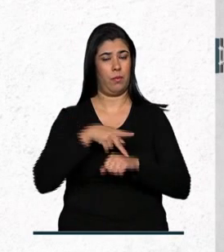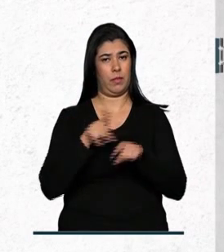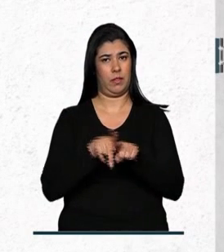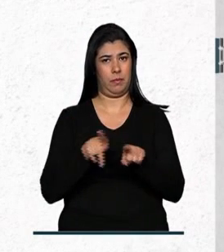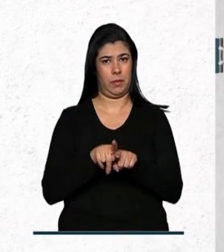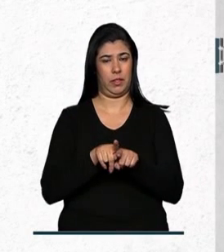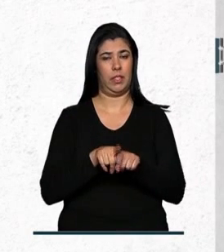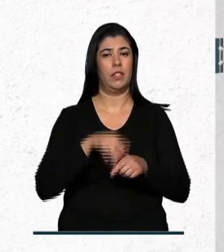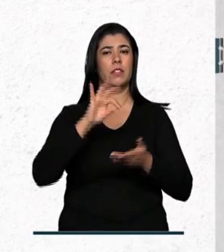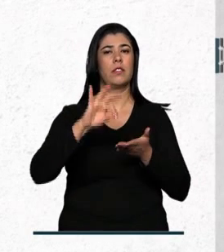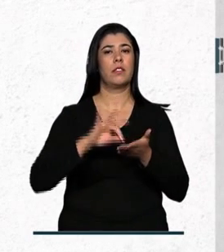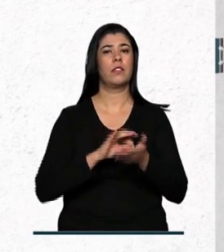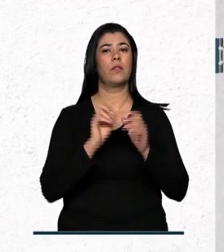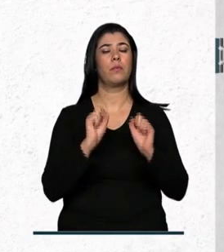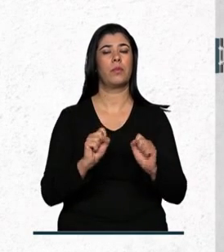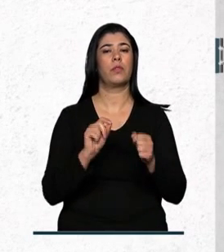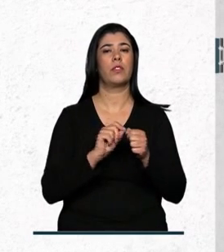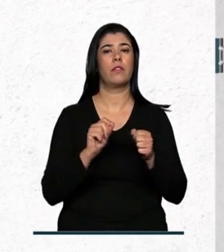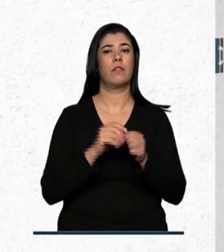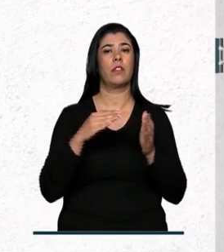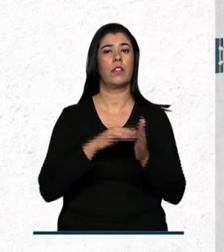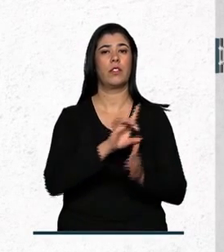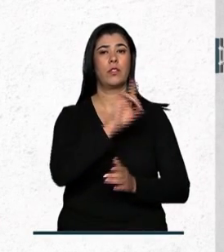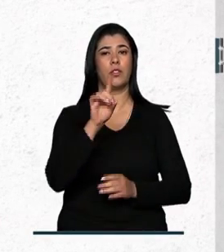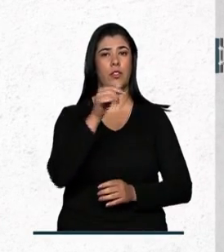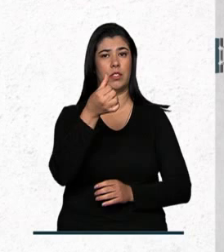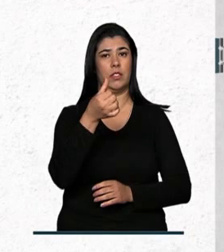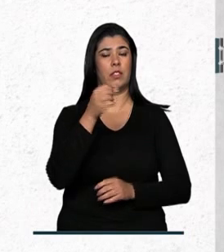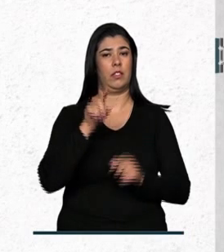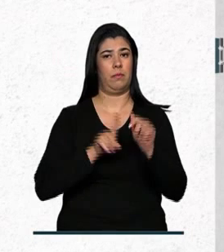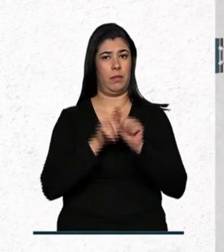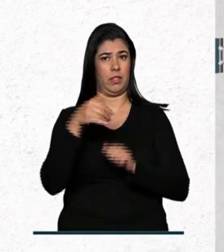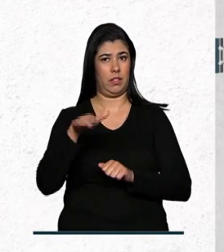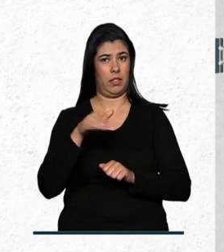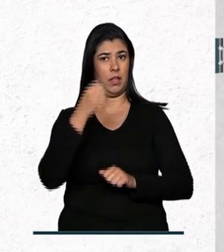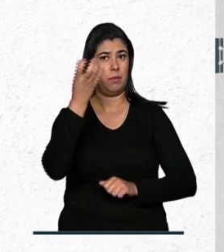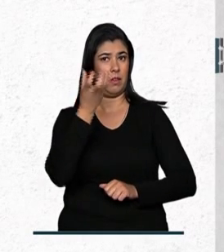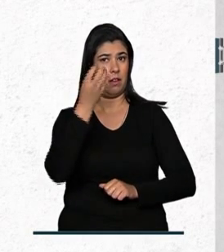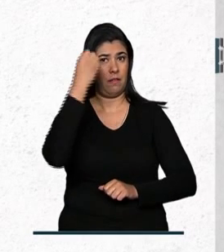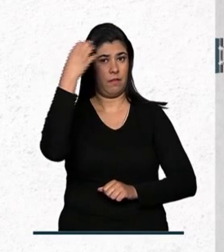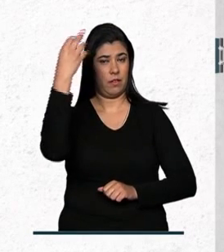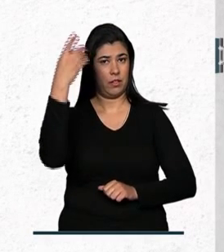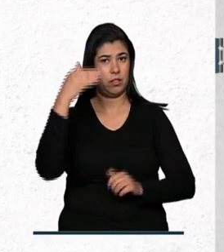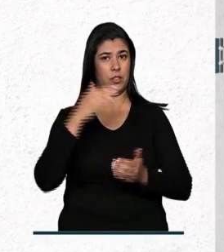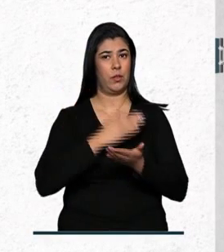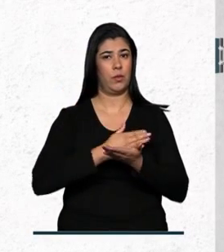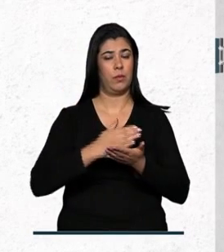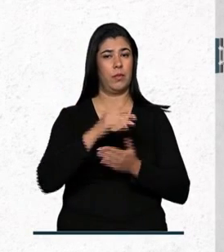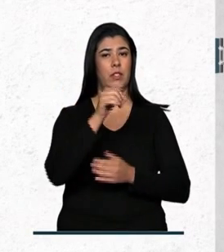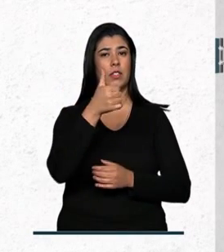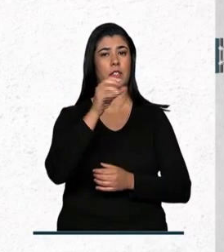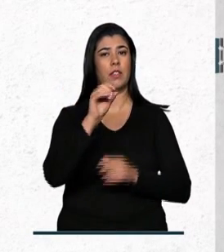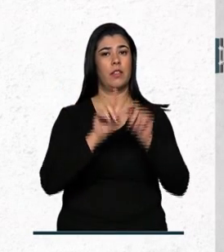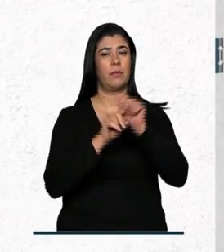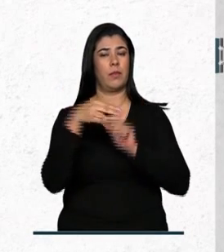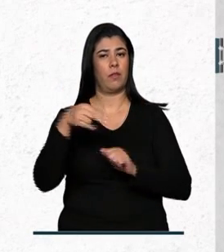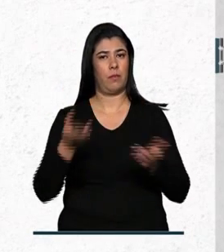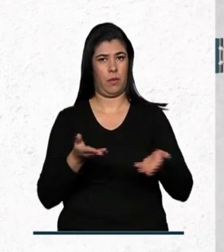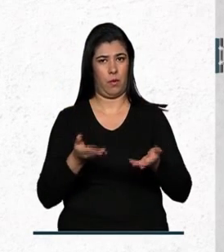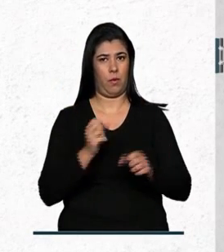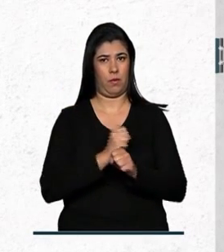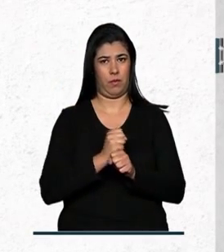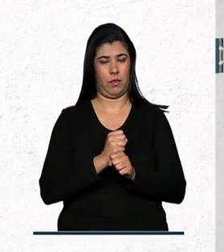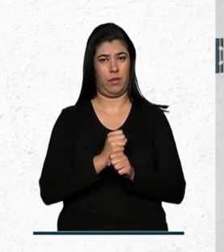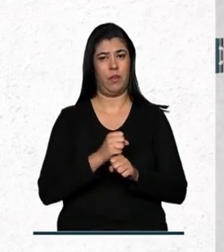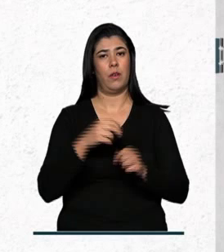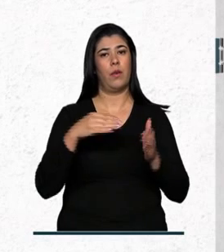As inscrições podem ser feitas até o dia 16 de setembro, para viagens que ocorram a partir de 10 de novembro deste ano,